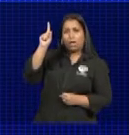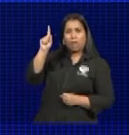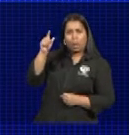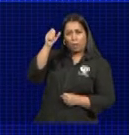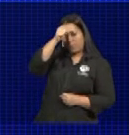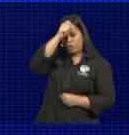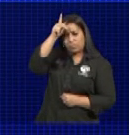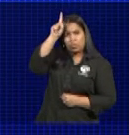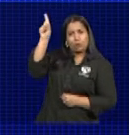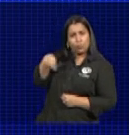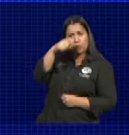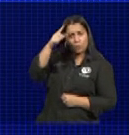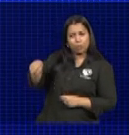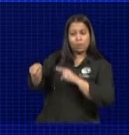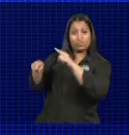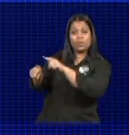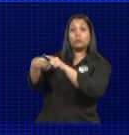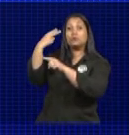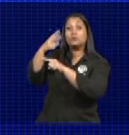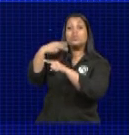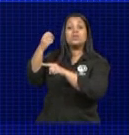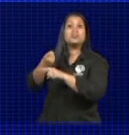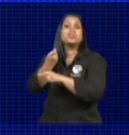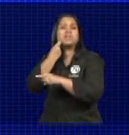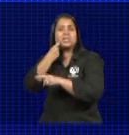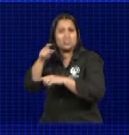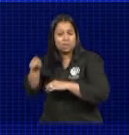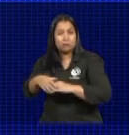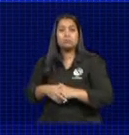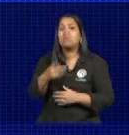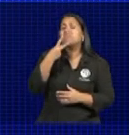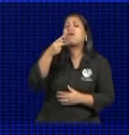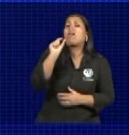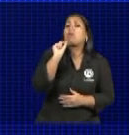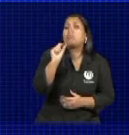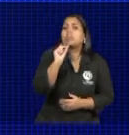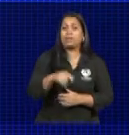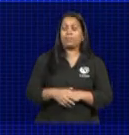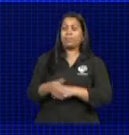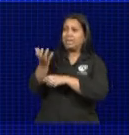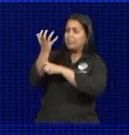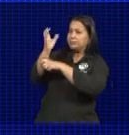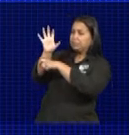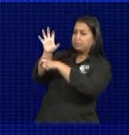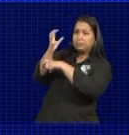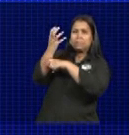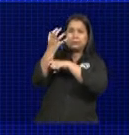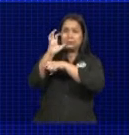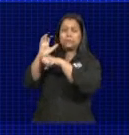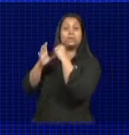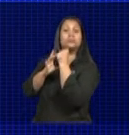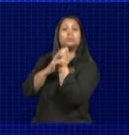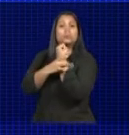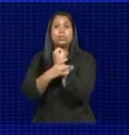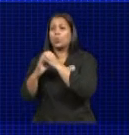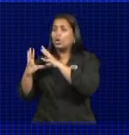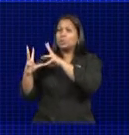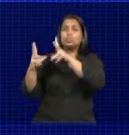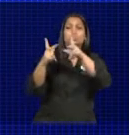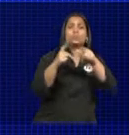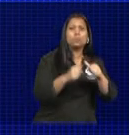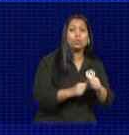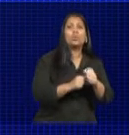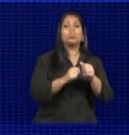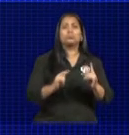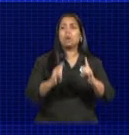a projeto do vereador Celso Peixão. A medida dispõe sobre a instalação de câmeras de monitoramento de segurança em todos